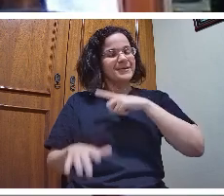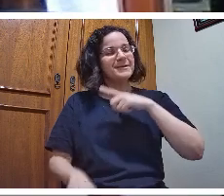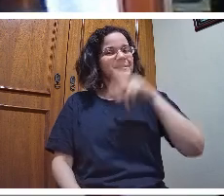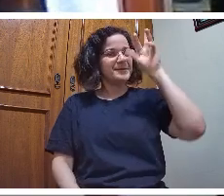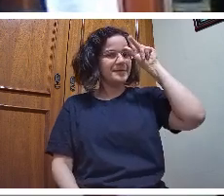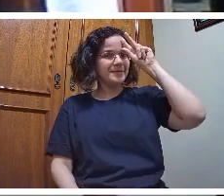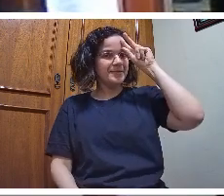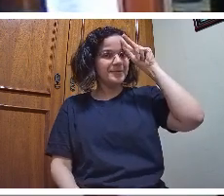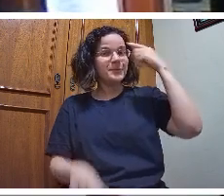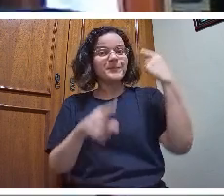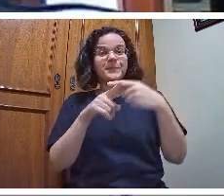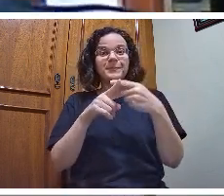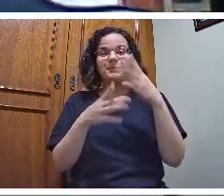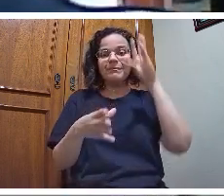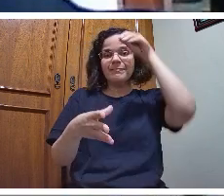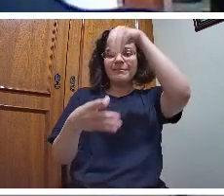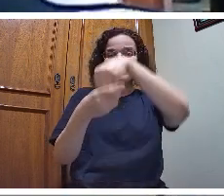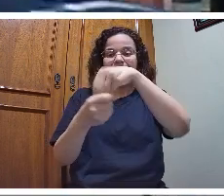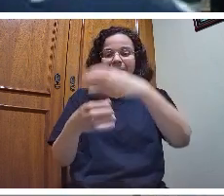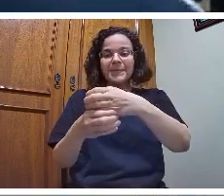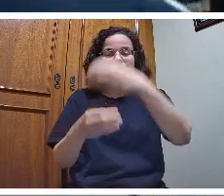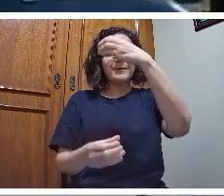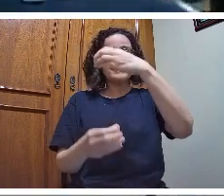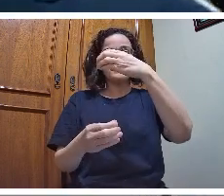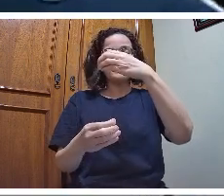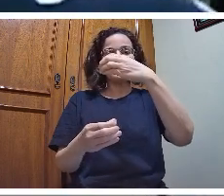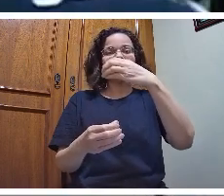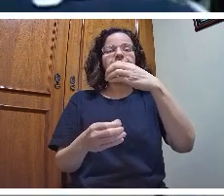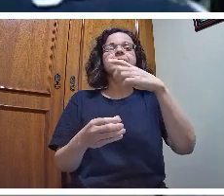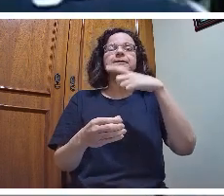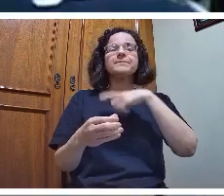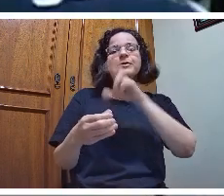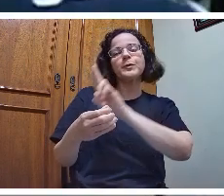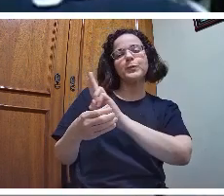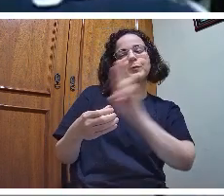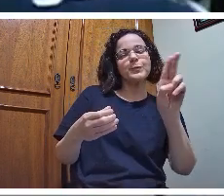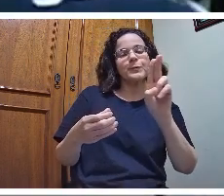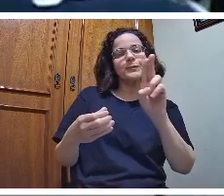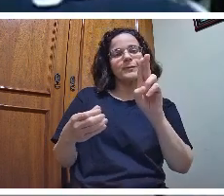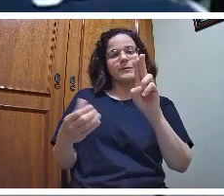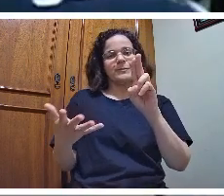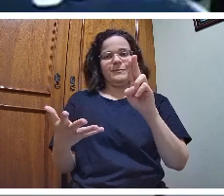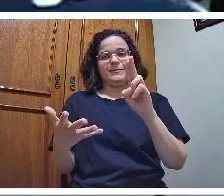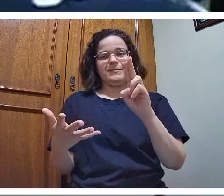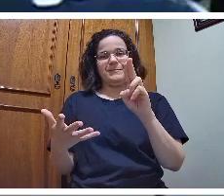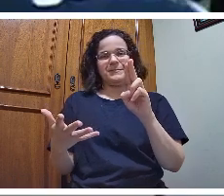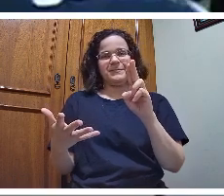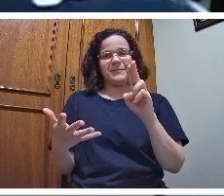envasada. Tem um nome cristal. Água não tem nome de fantasia.